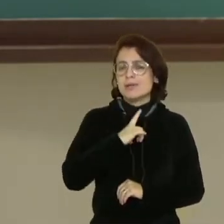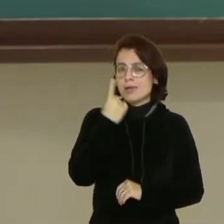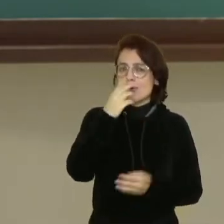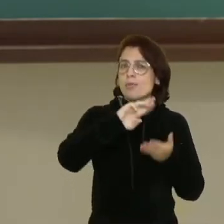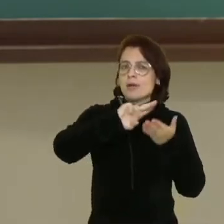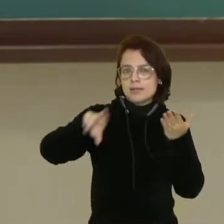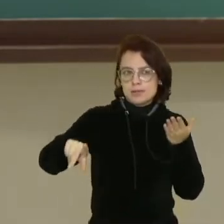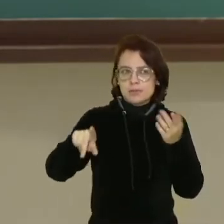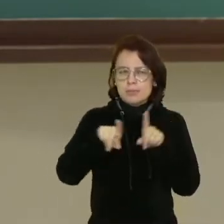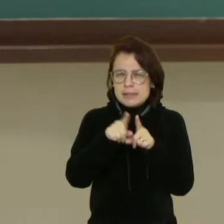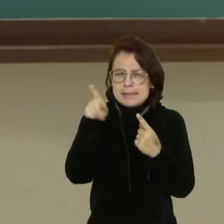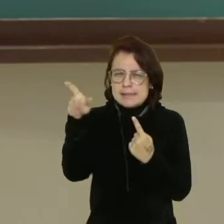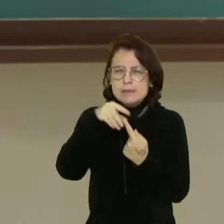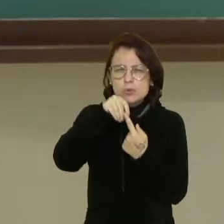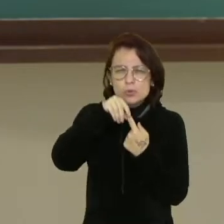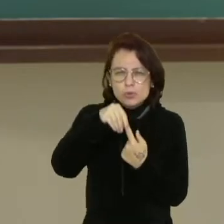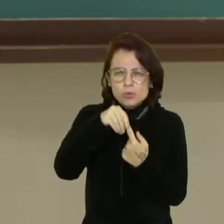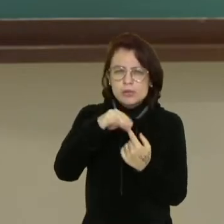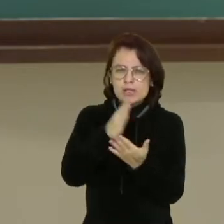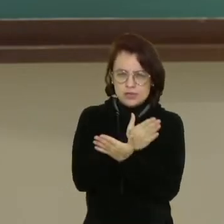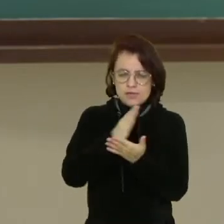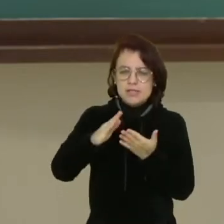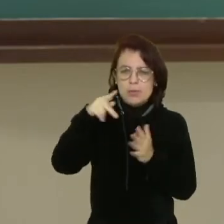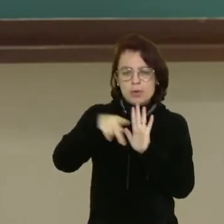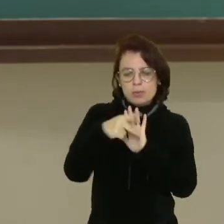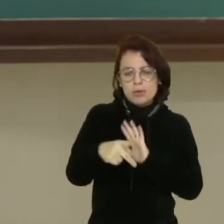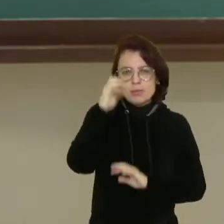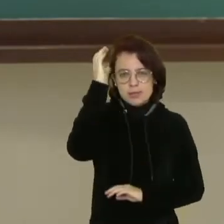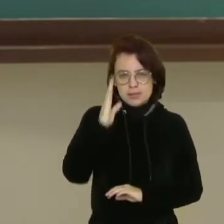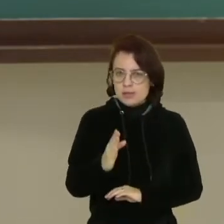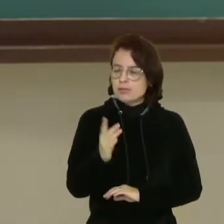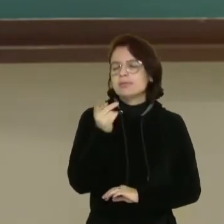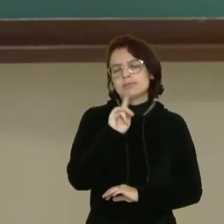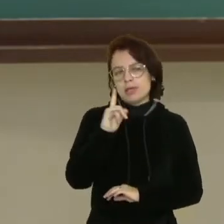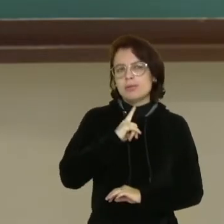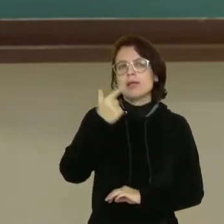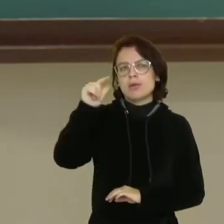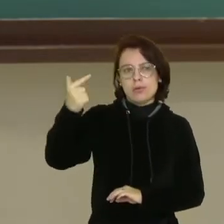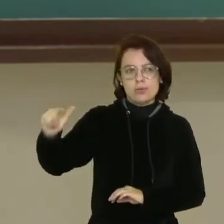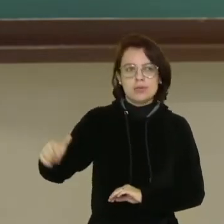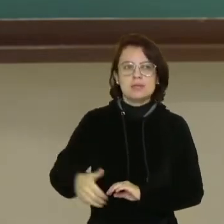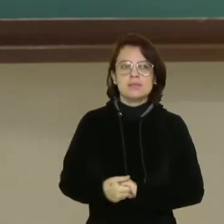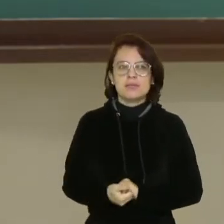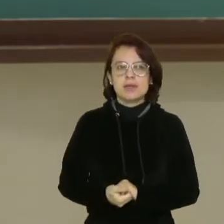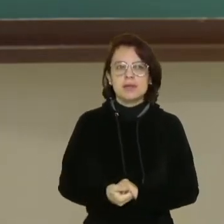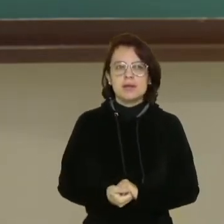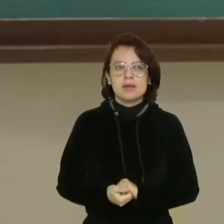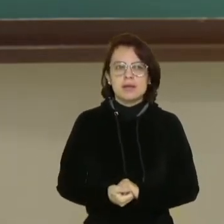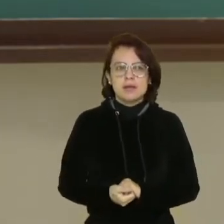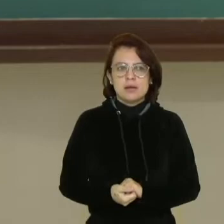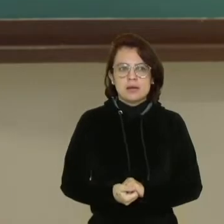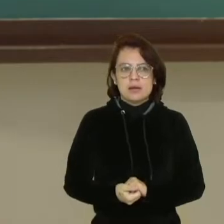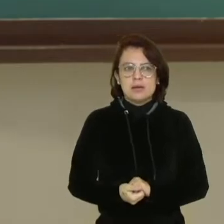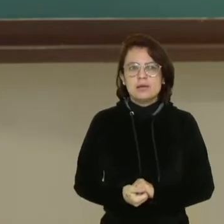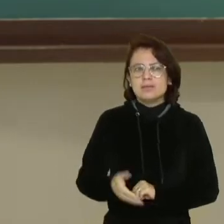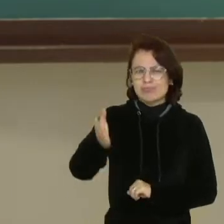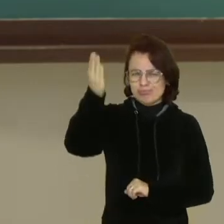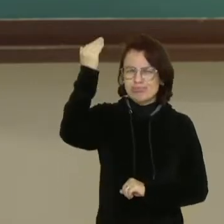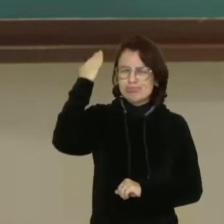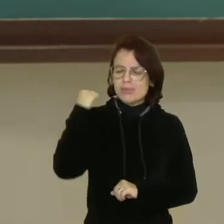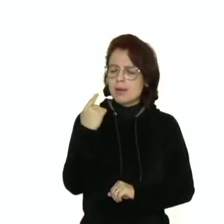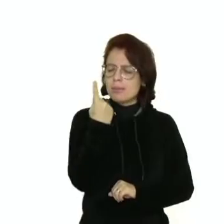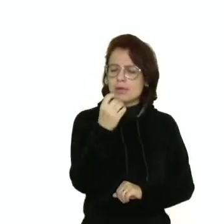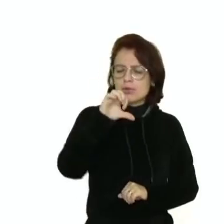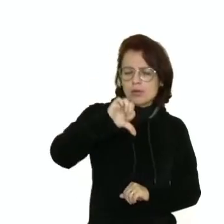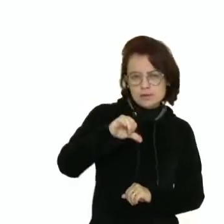divisão que acontece no Brasil, divisão regional que acontece no Brasil. Bem, no início da década